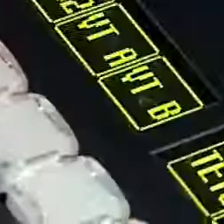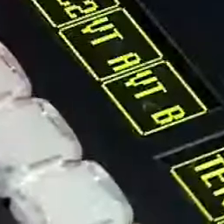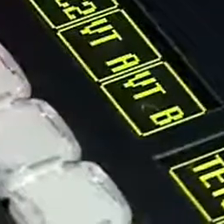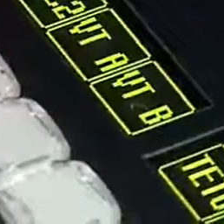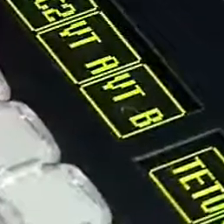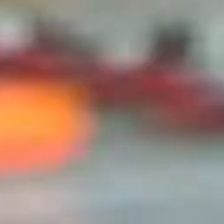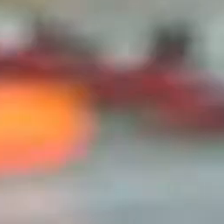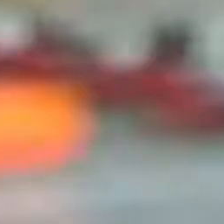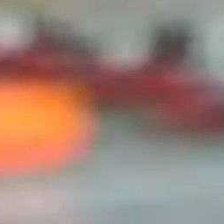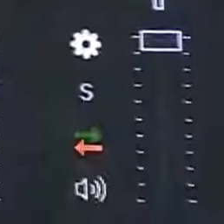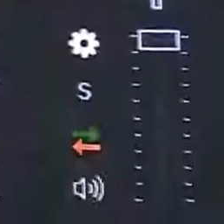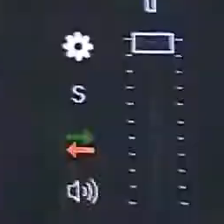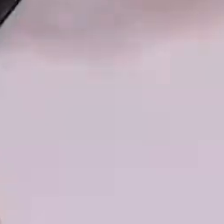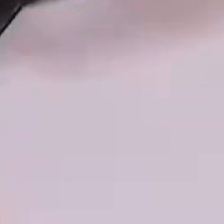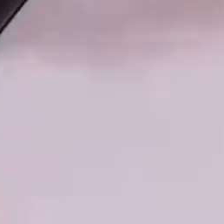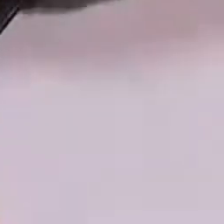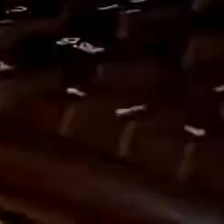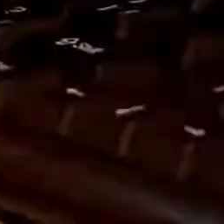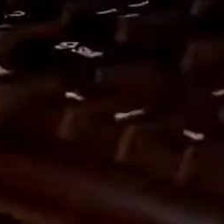A maior inovação do jornalismo.